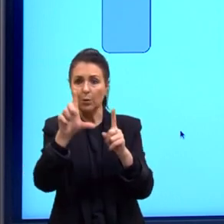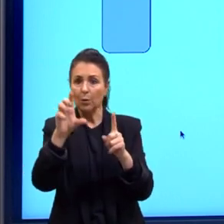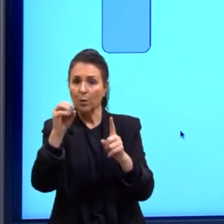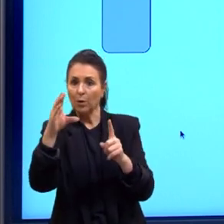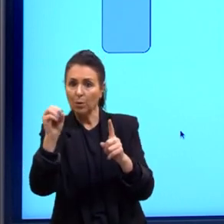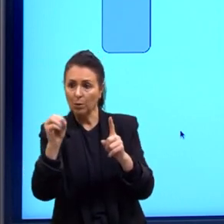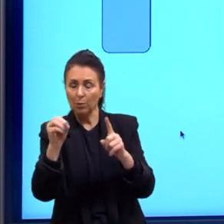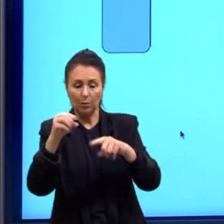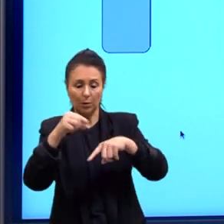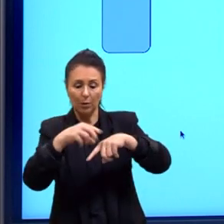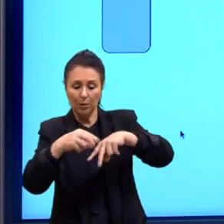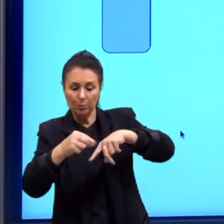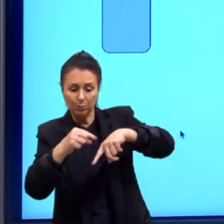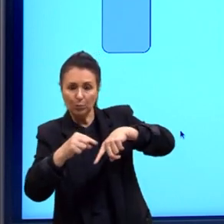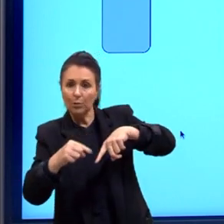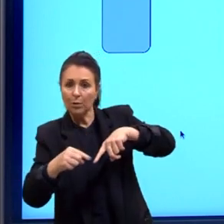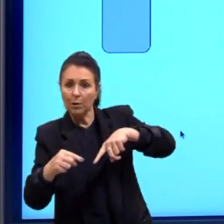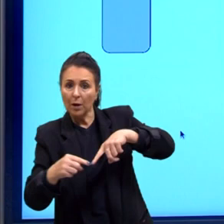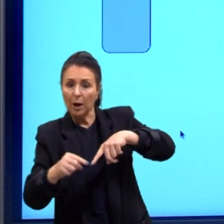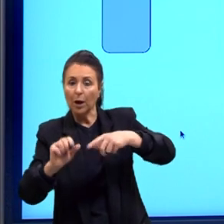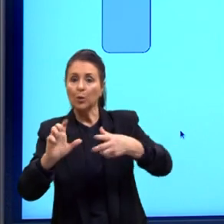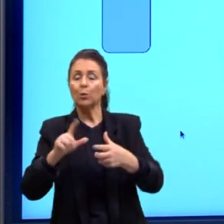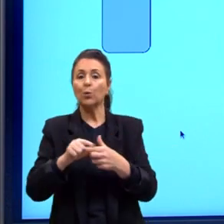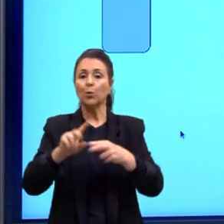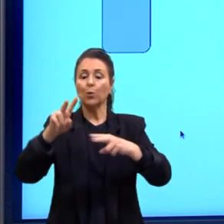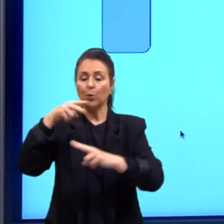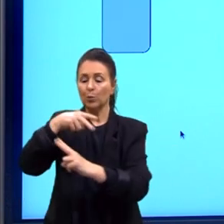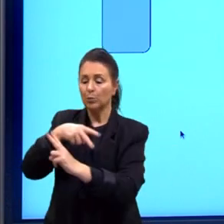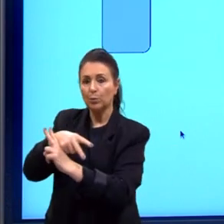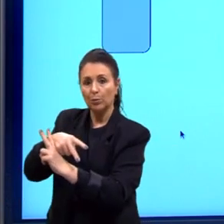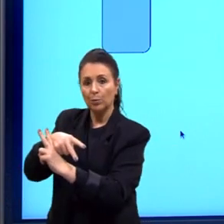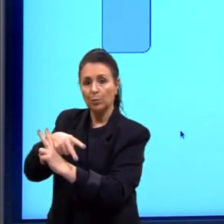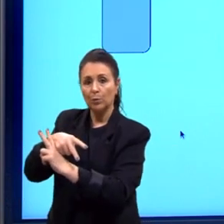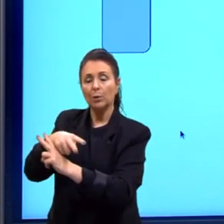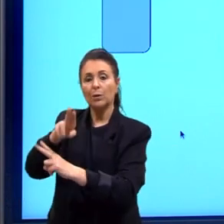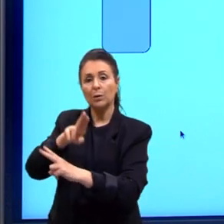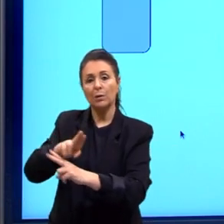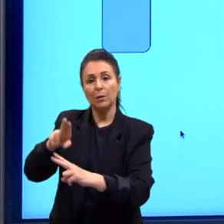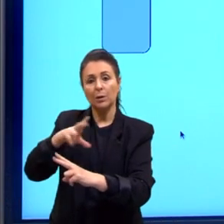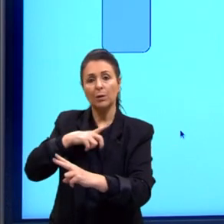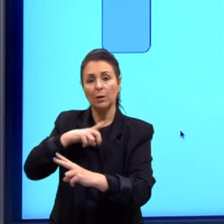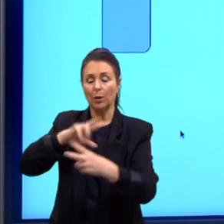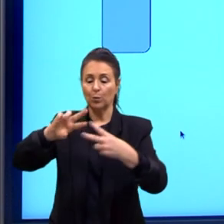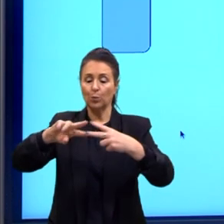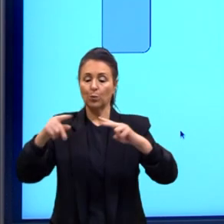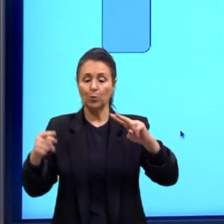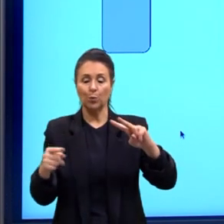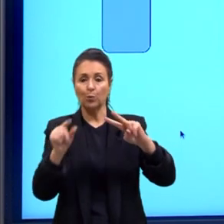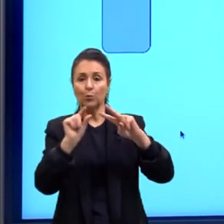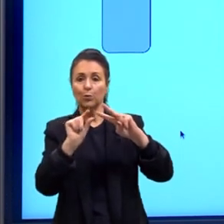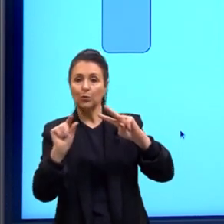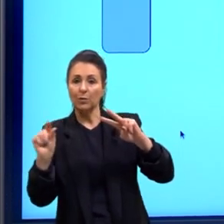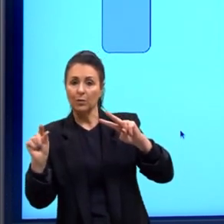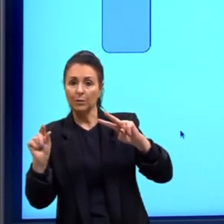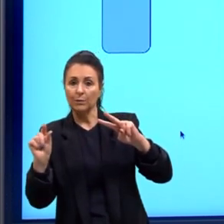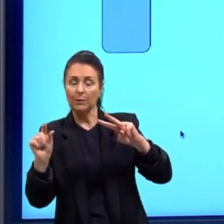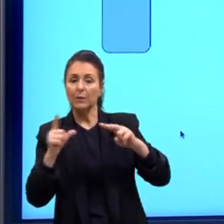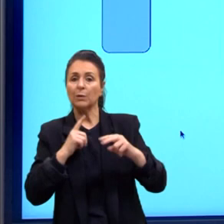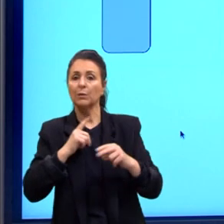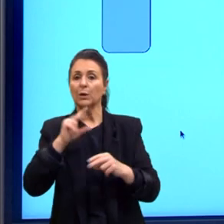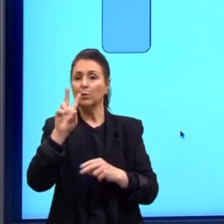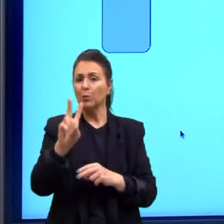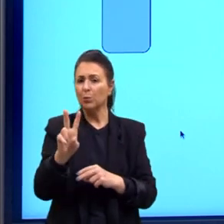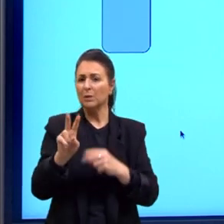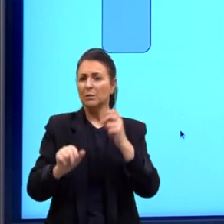físico no cromossomo ocupado por um gene. O lugar, o local. Então, vocês podem ver também essas duas